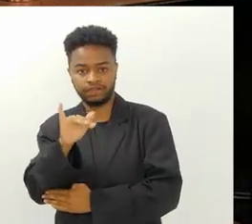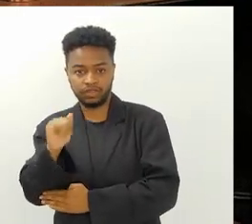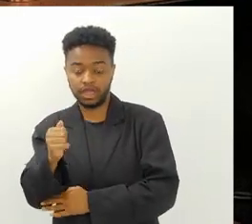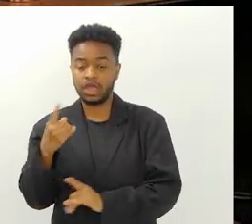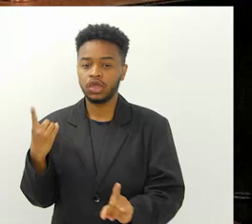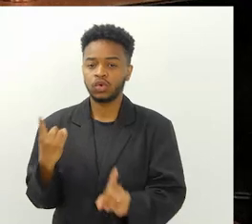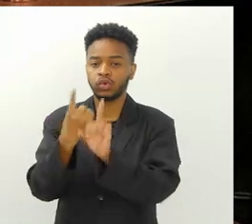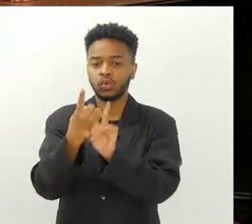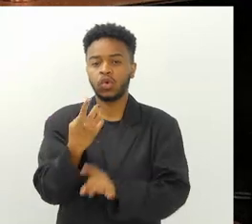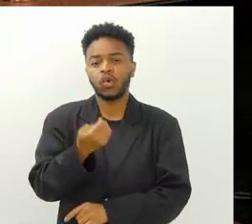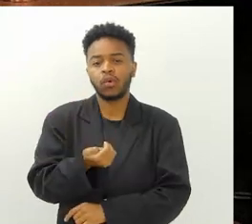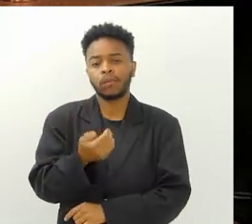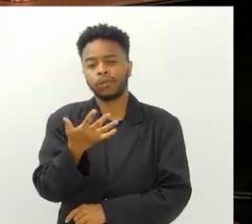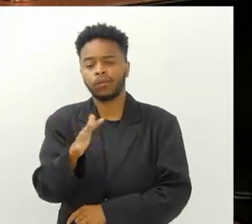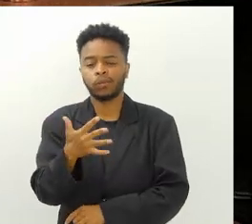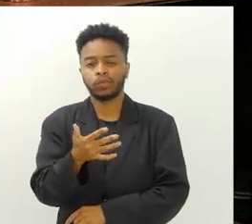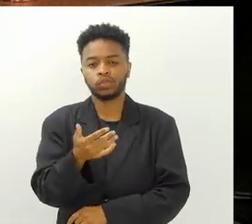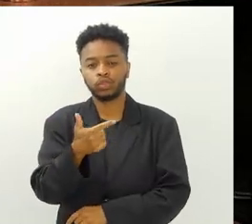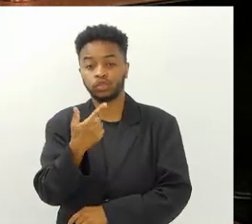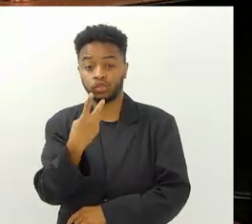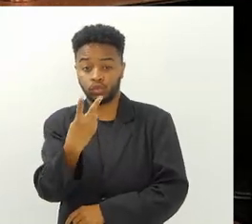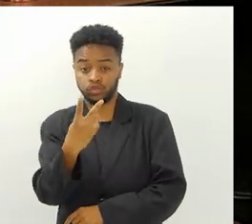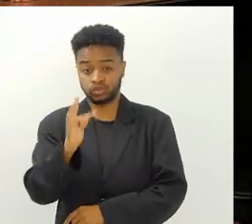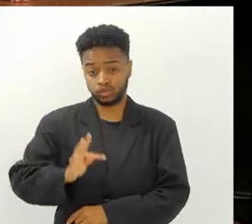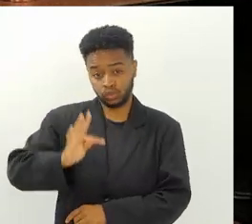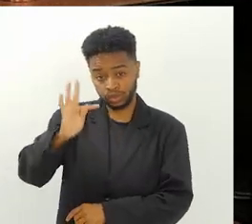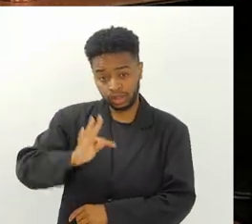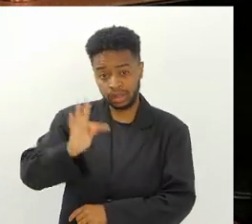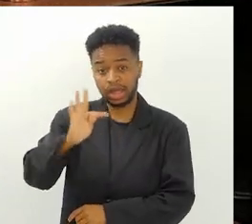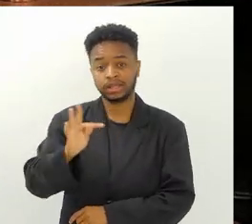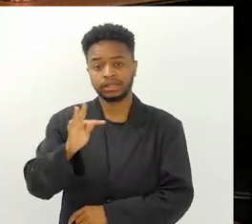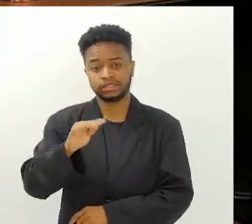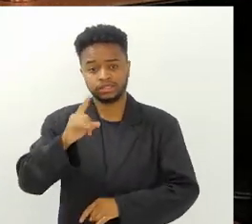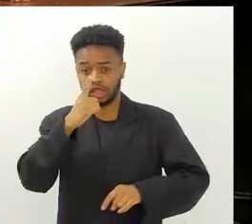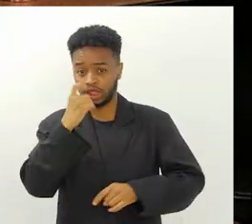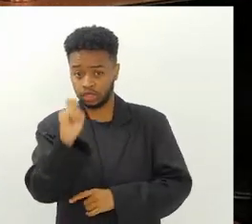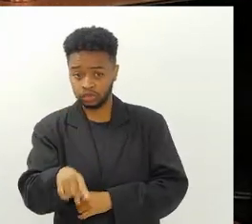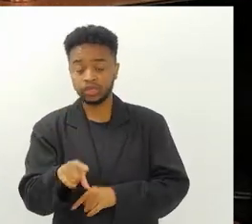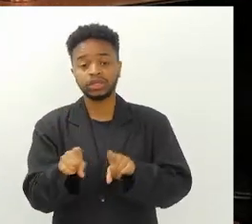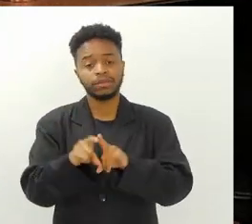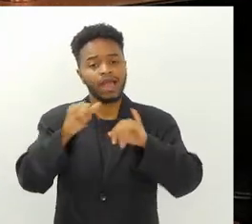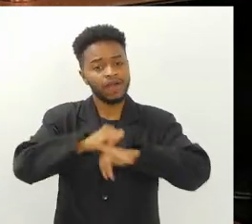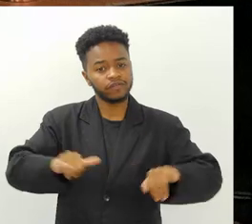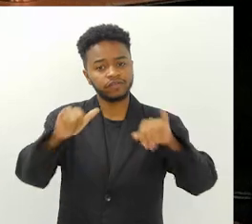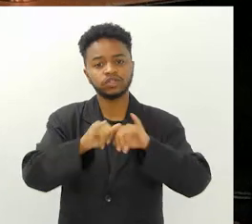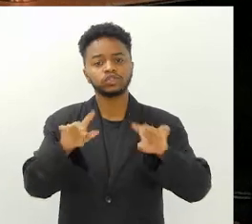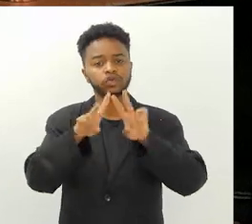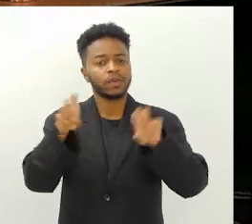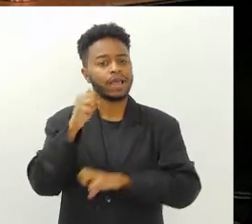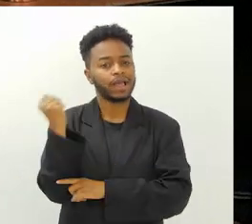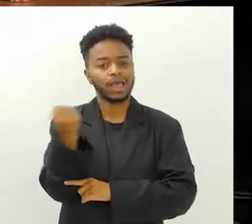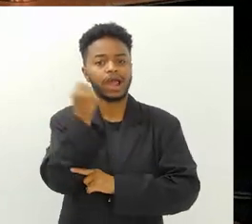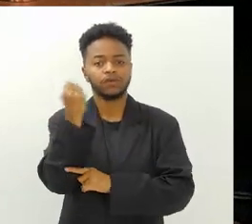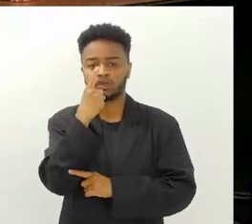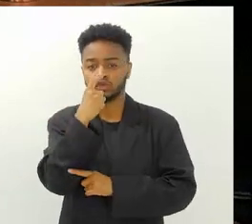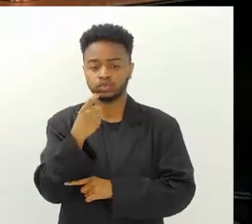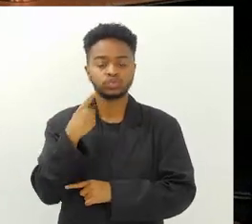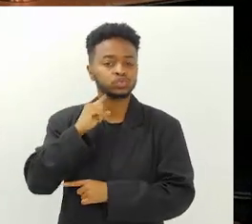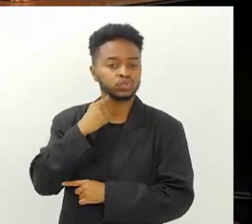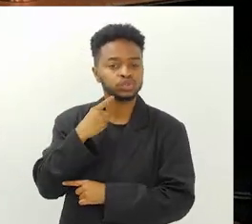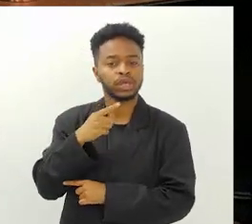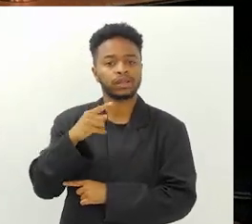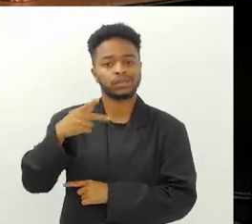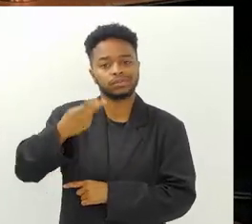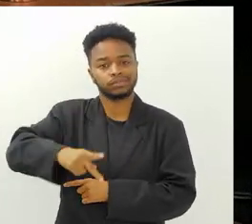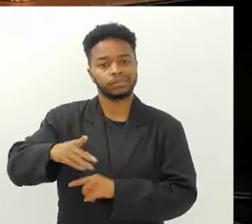quase 2,5 toneladas de resíduos e alerta para a gravidade da poluição desse tipo nas praias brasileiras.